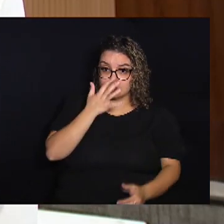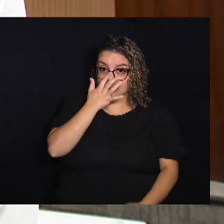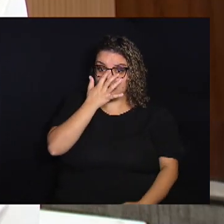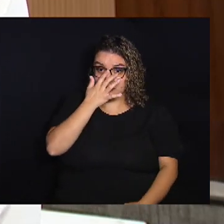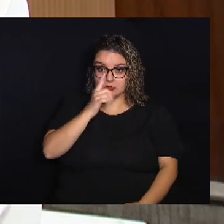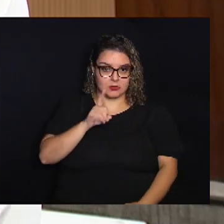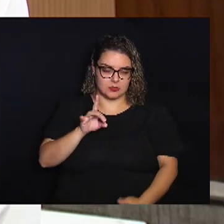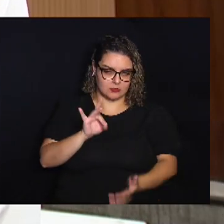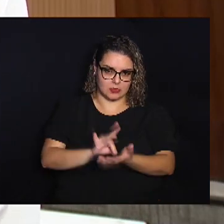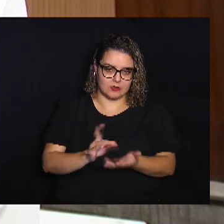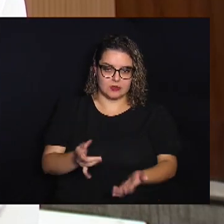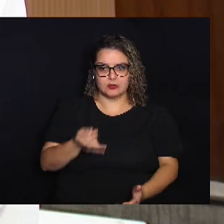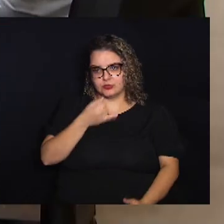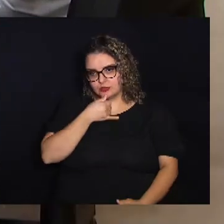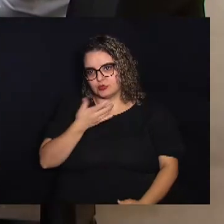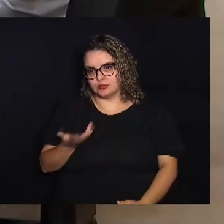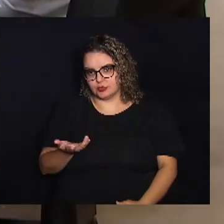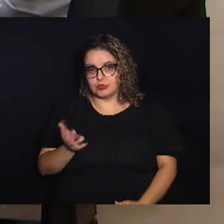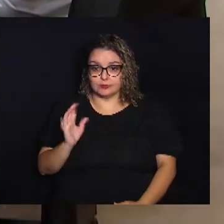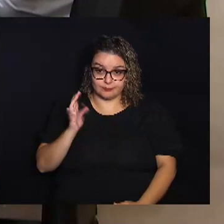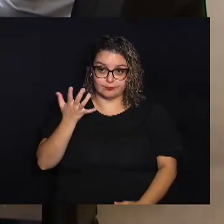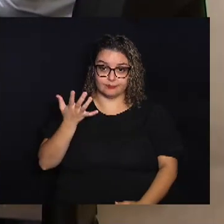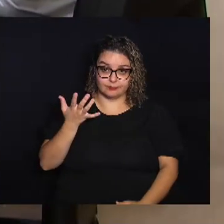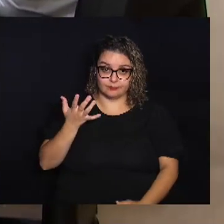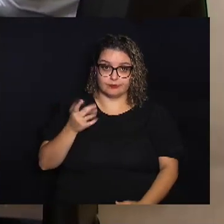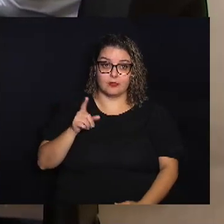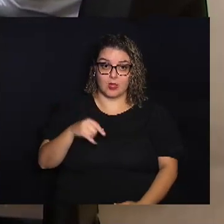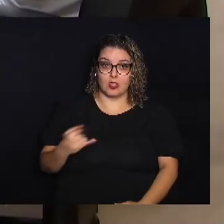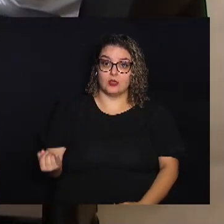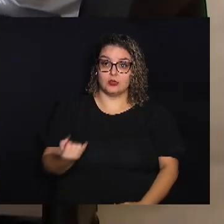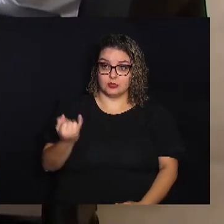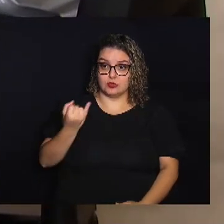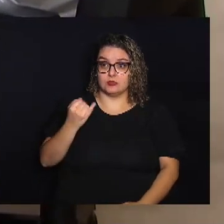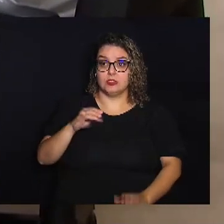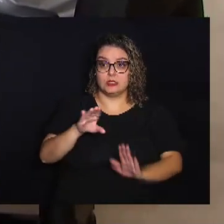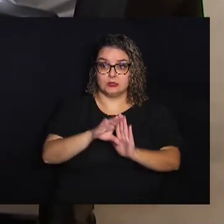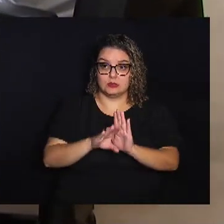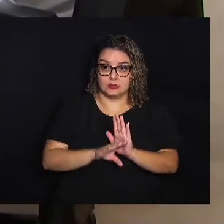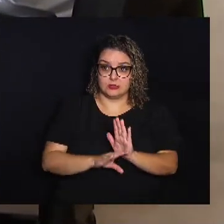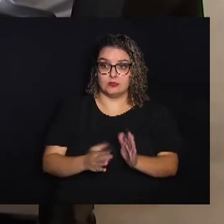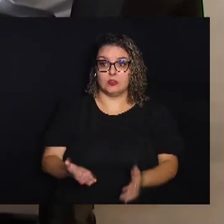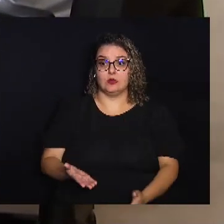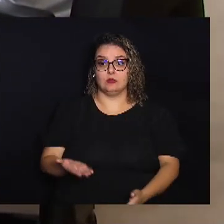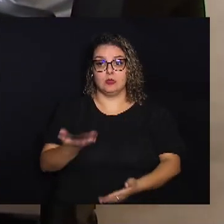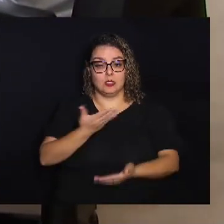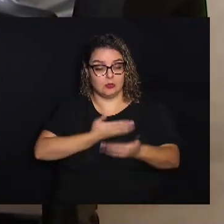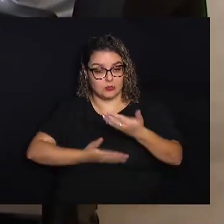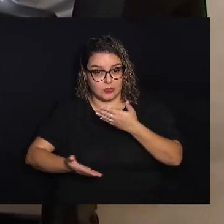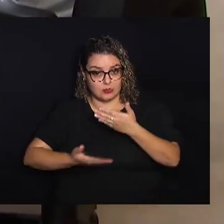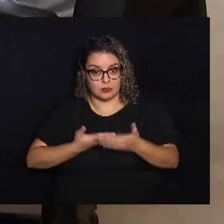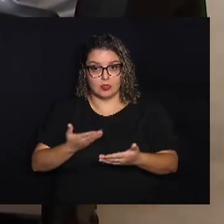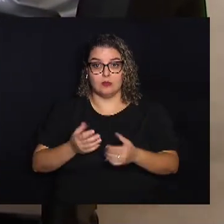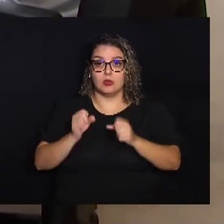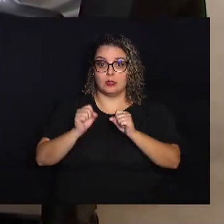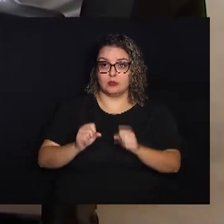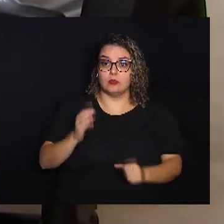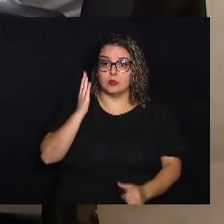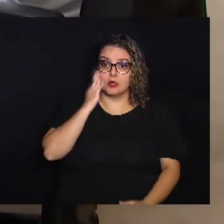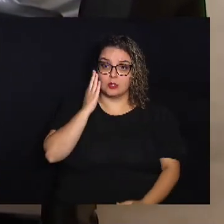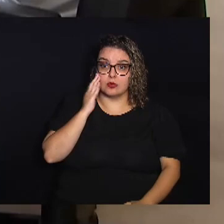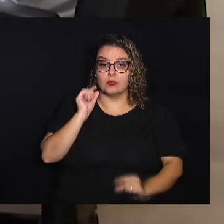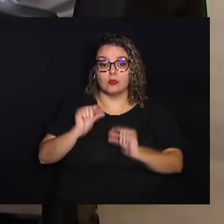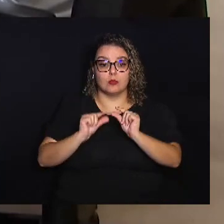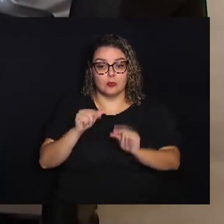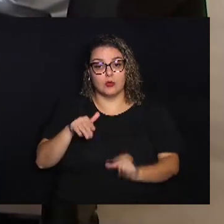procede Infelizmente isso ocorre De extrema importância Esse programa A interação Para que eles possam entender Um pouco